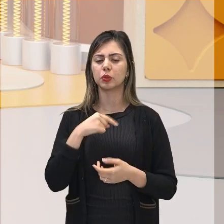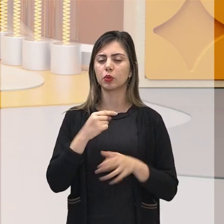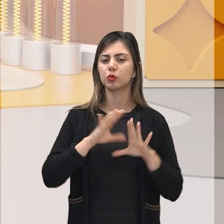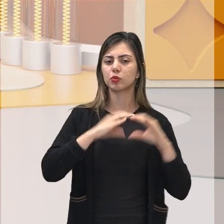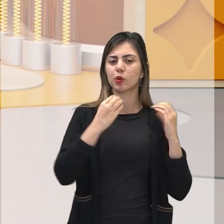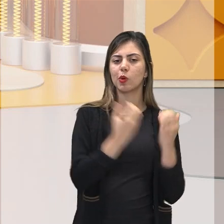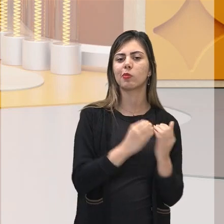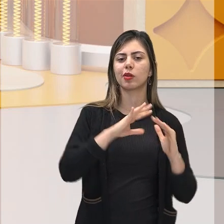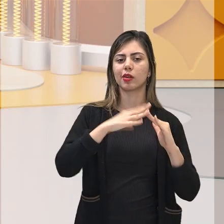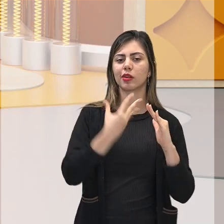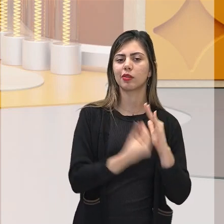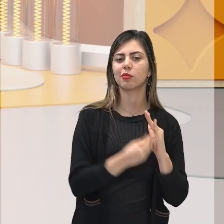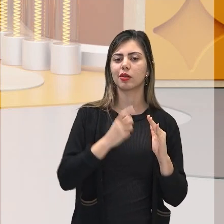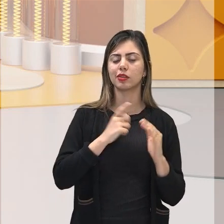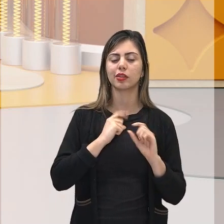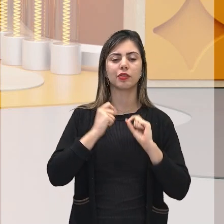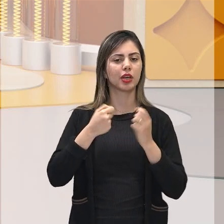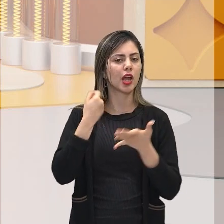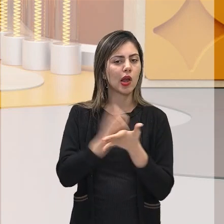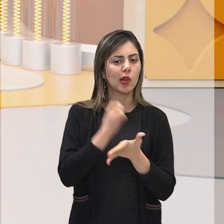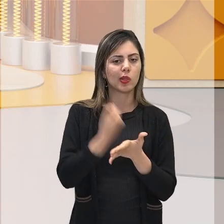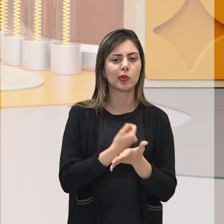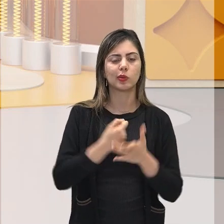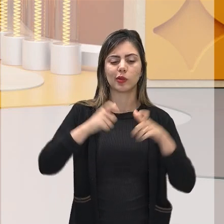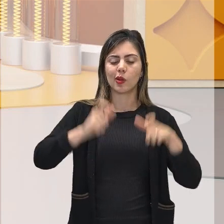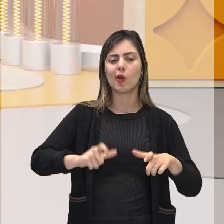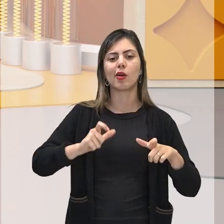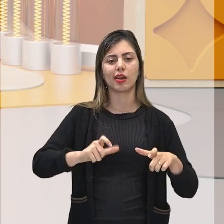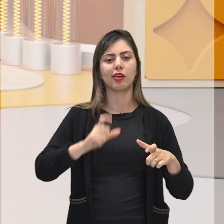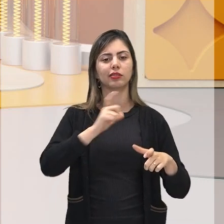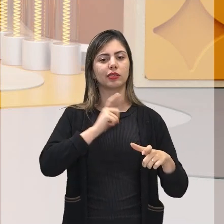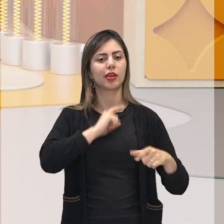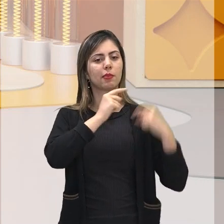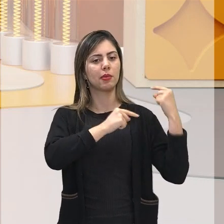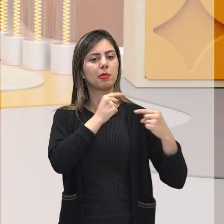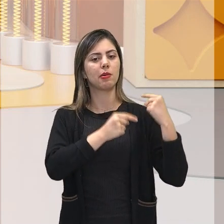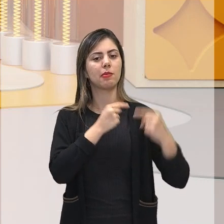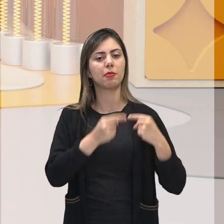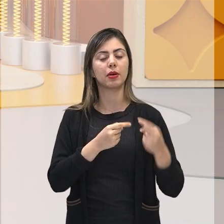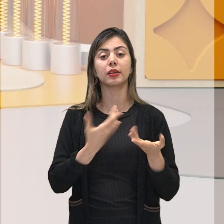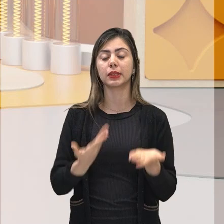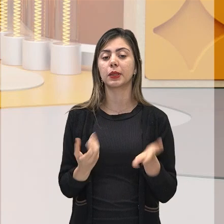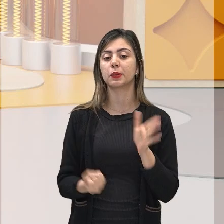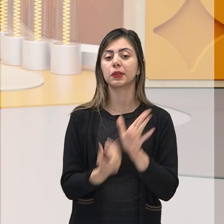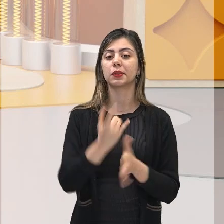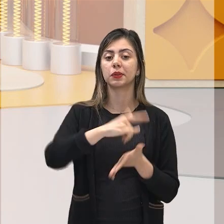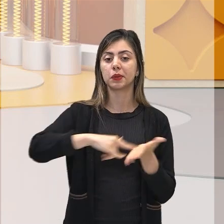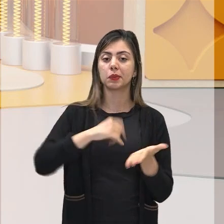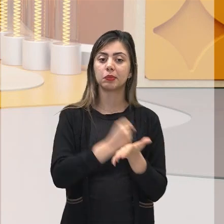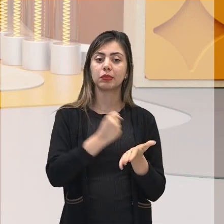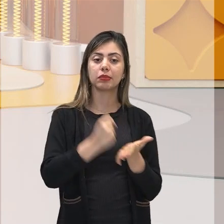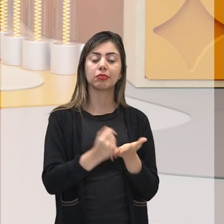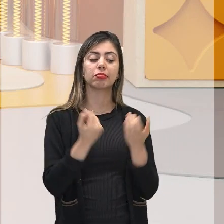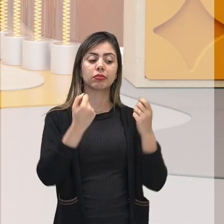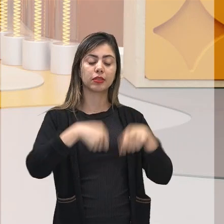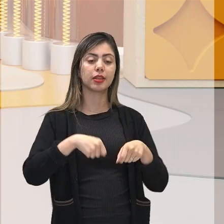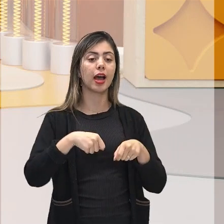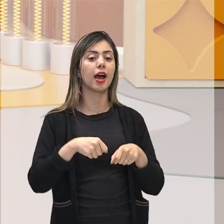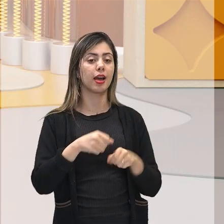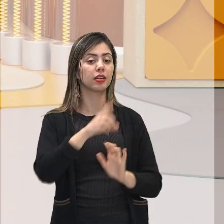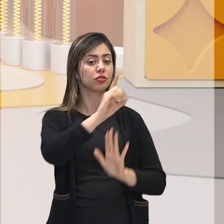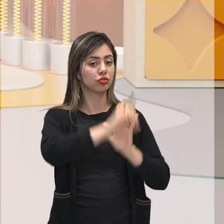quilombolas pelo reconhecimento de seus territórios ancestrais resultou na titulação de terras, assegurando-lhes o direito legal